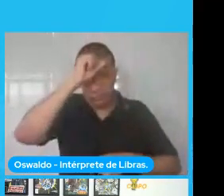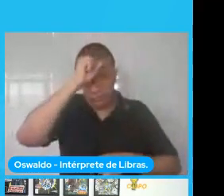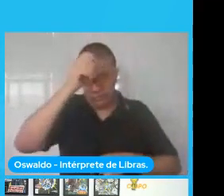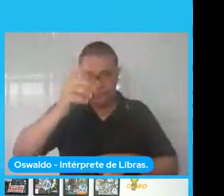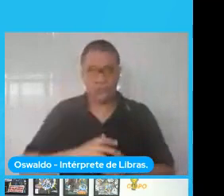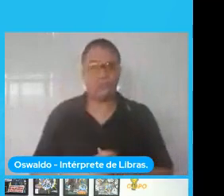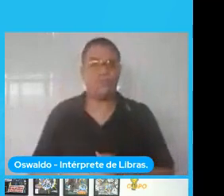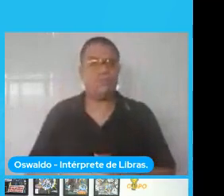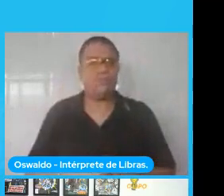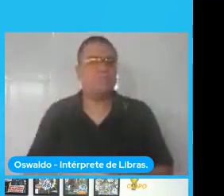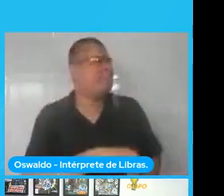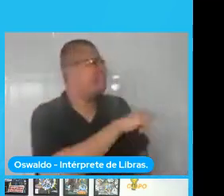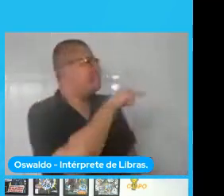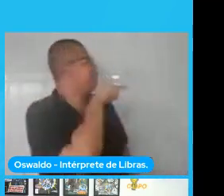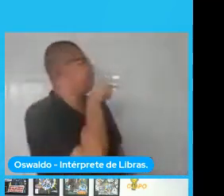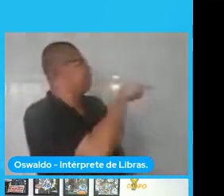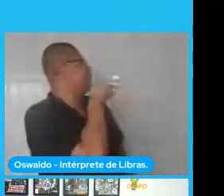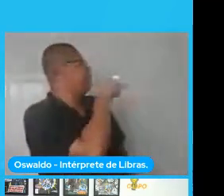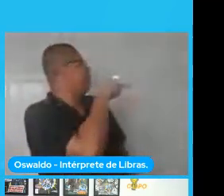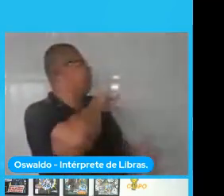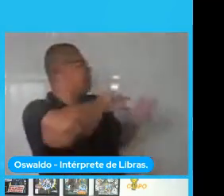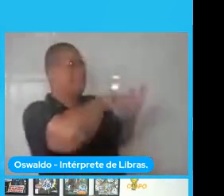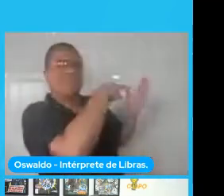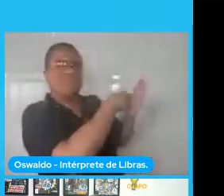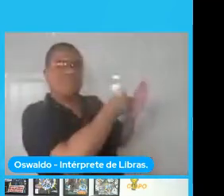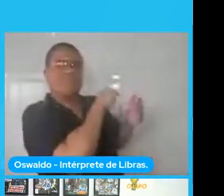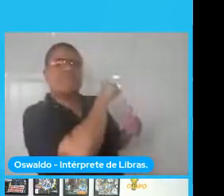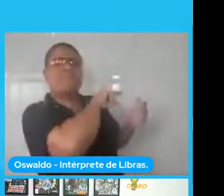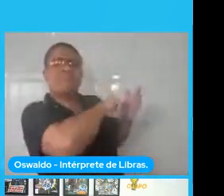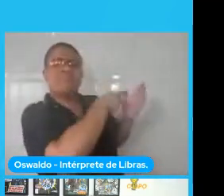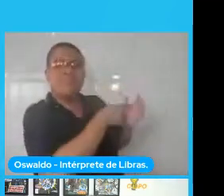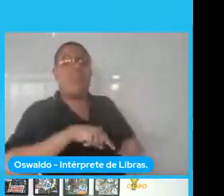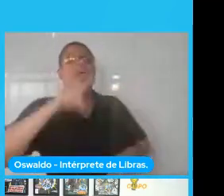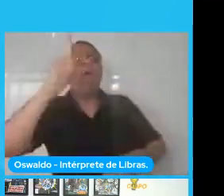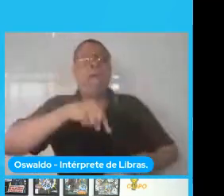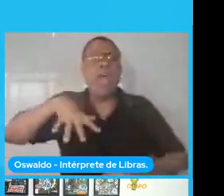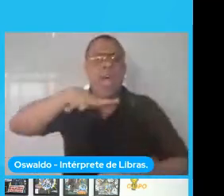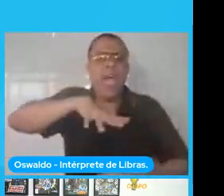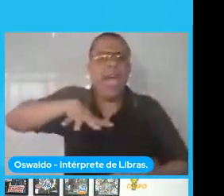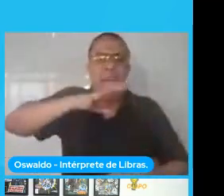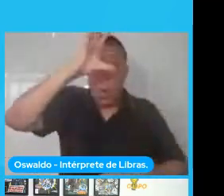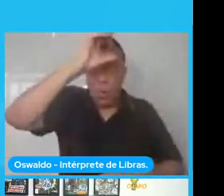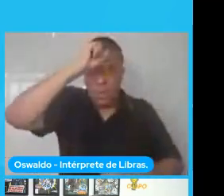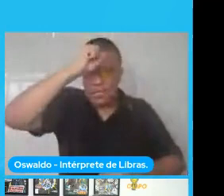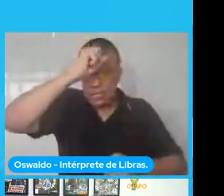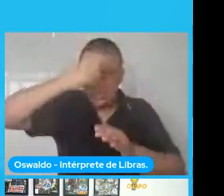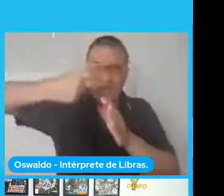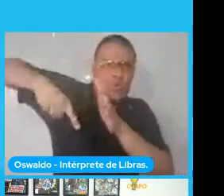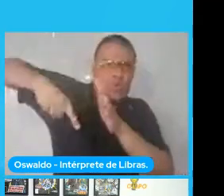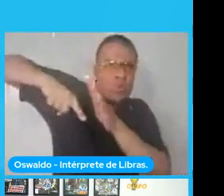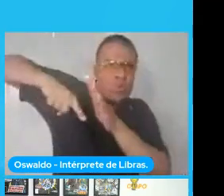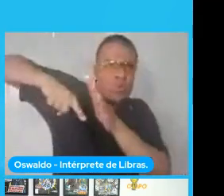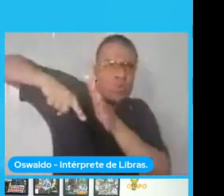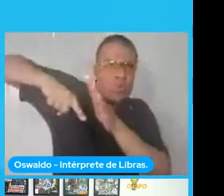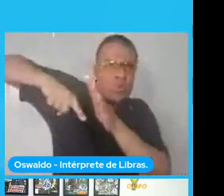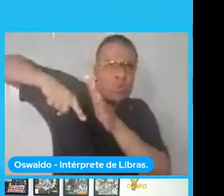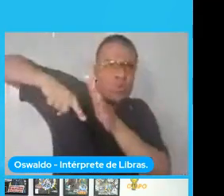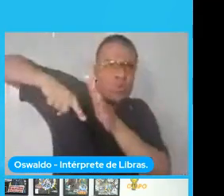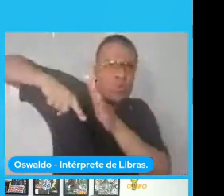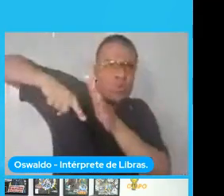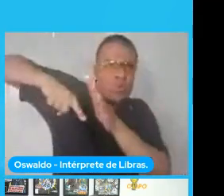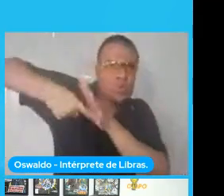Então, o que é deep learning? Deep learning, ou aprendizado profundo, como é conhecido aqui no Brasil, é uma sub-área de inteligência artificial.